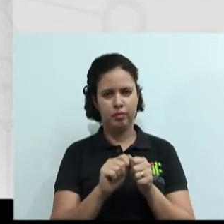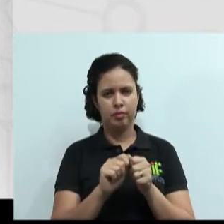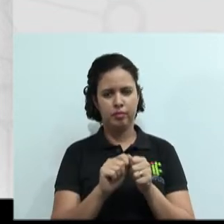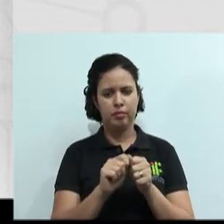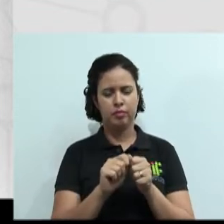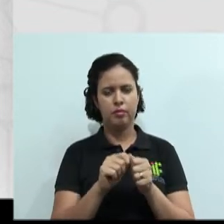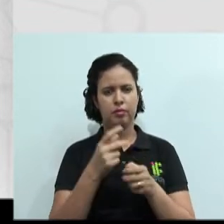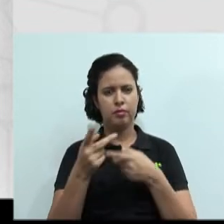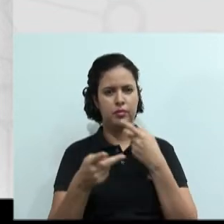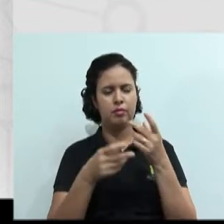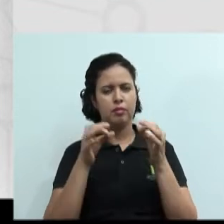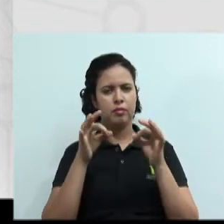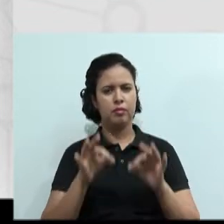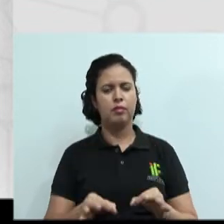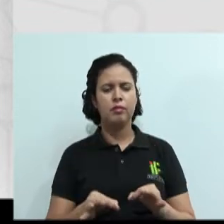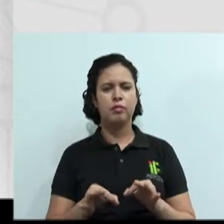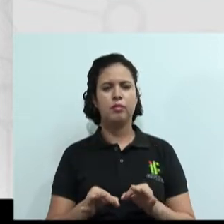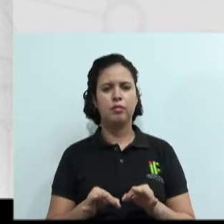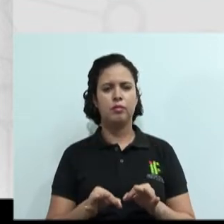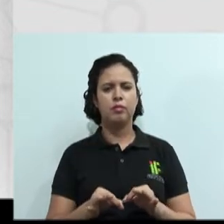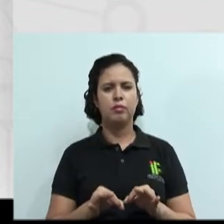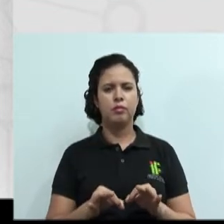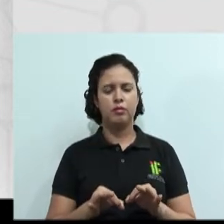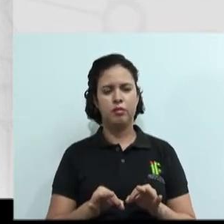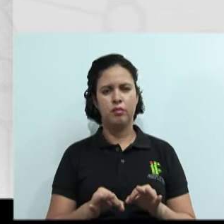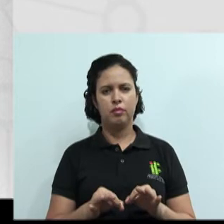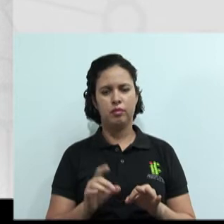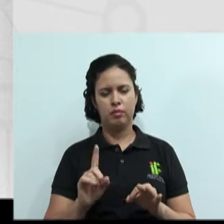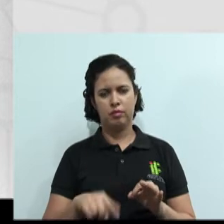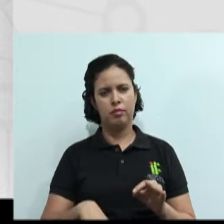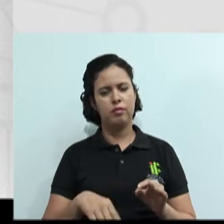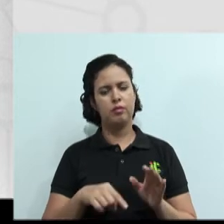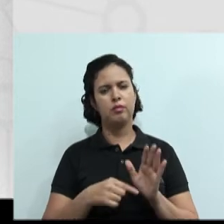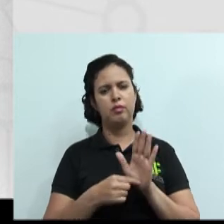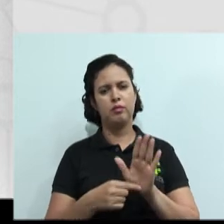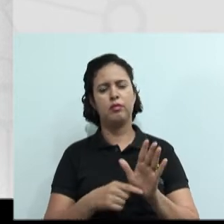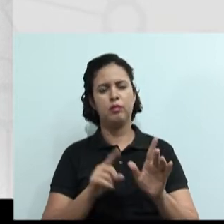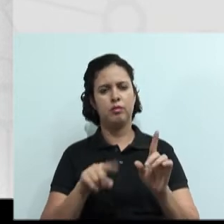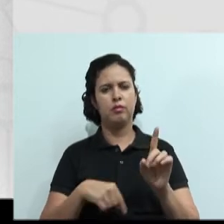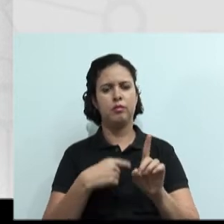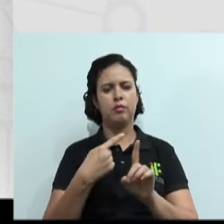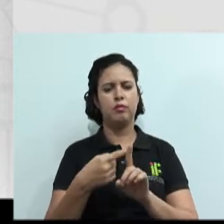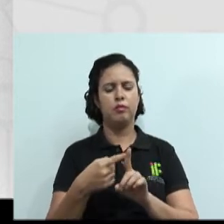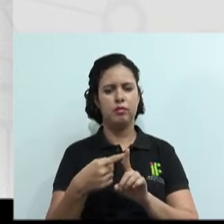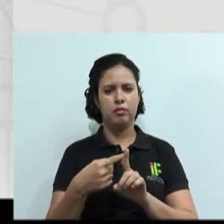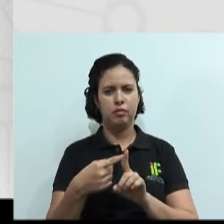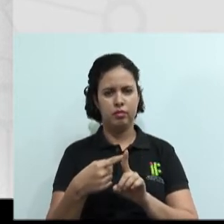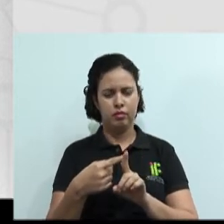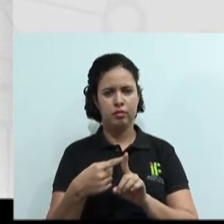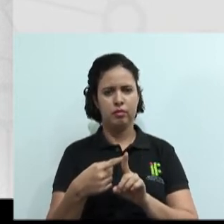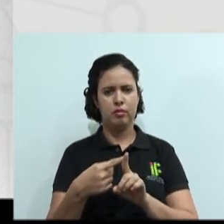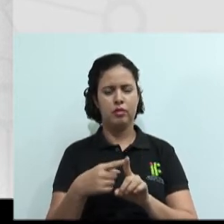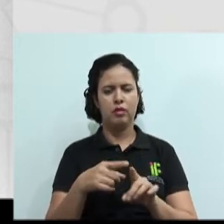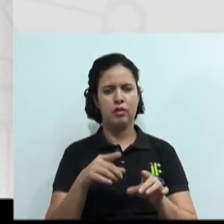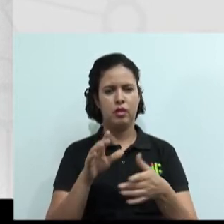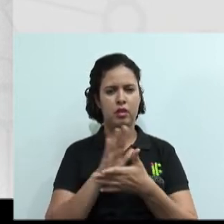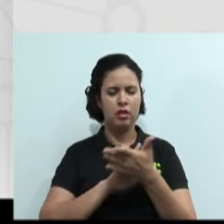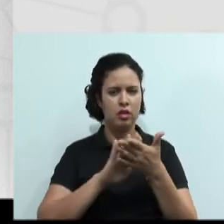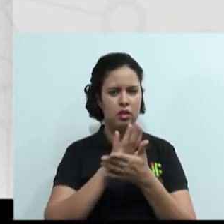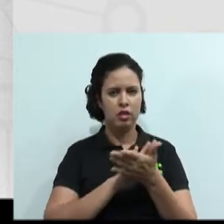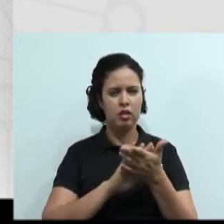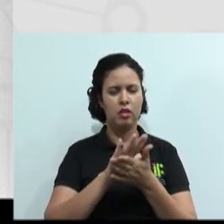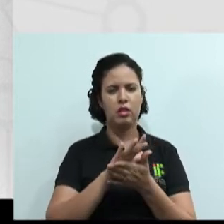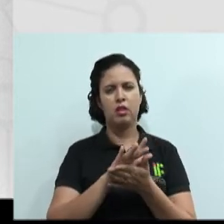Falando com firmeza, né? Falar com firmeza é um sinal positivo. Nada de ficar com brincadeiras e piadinhas